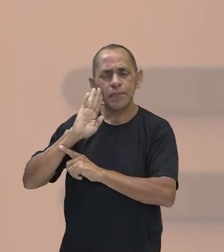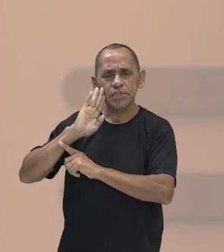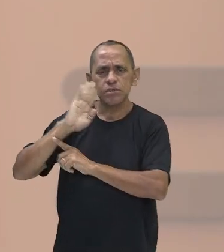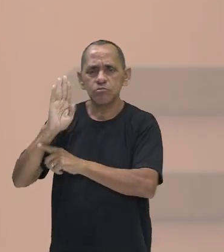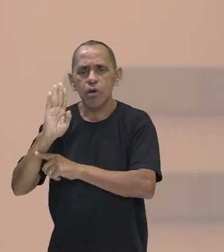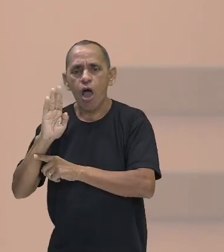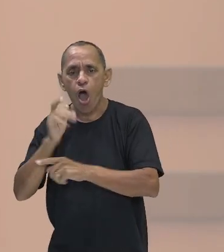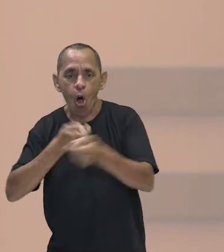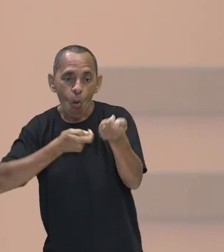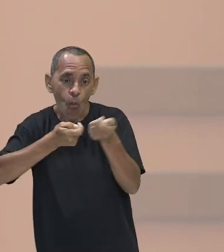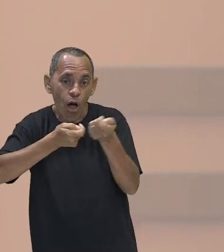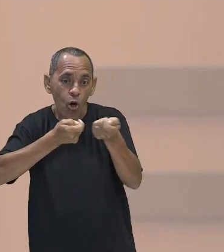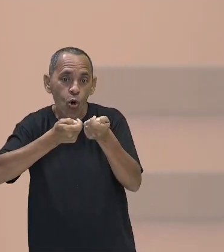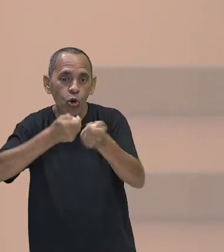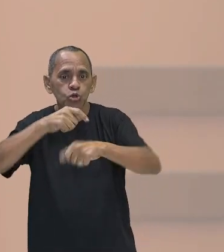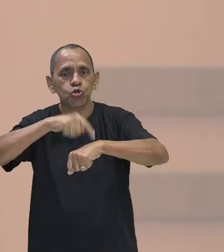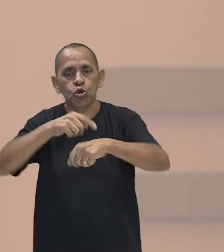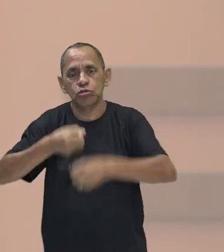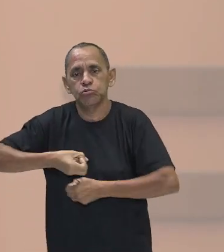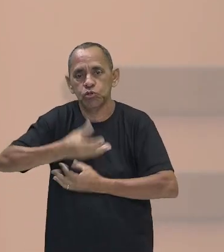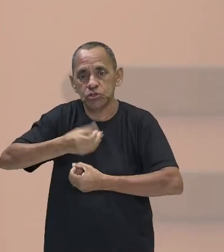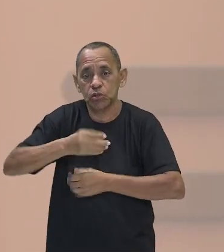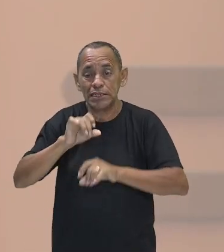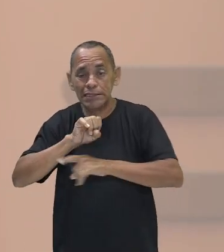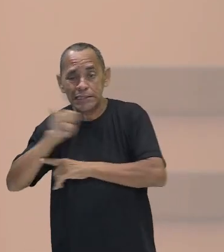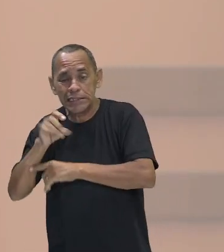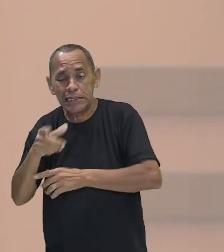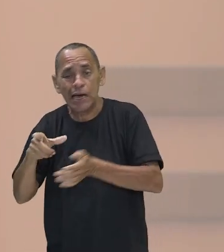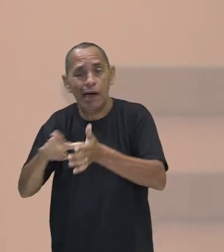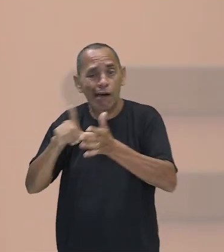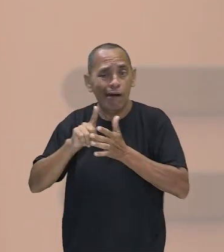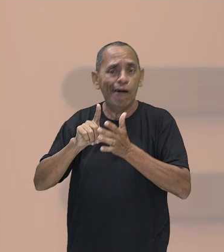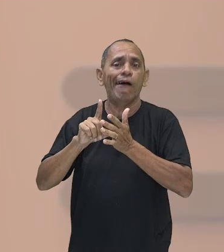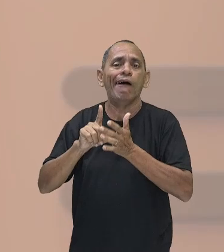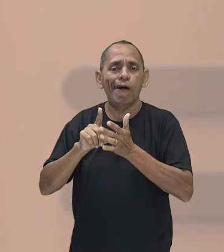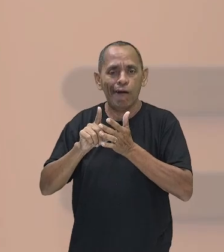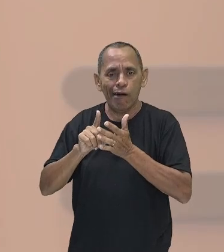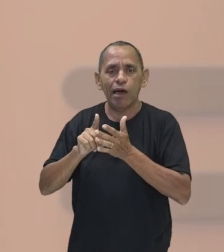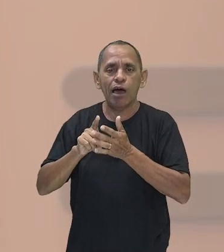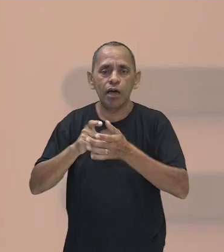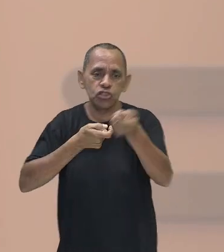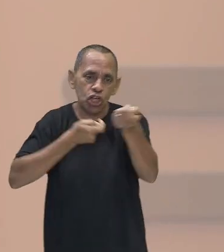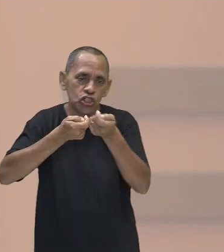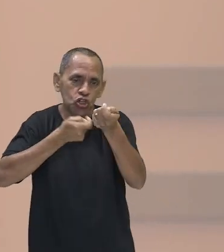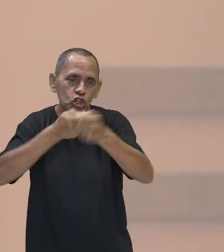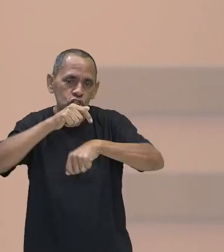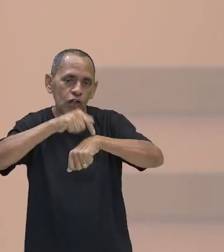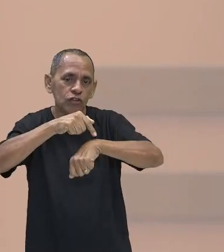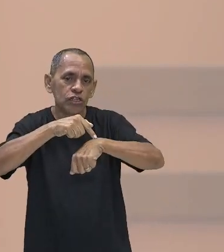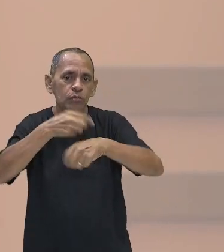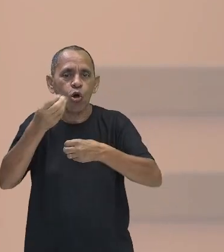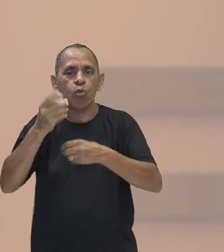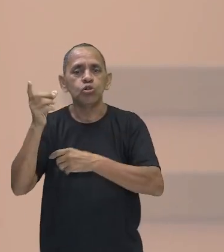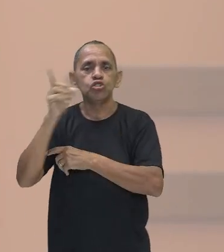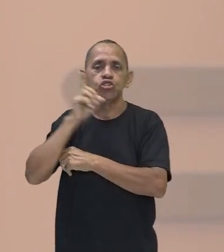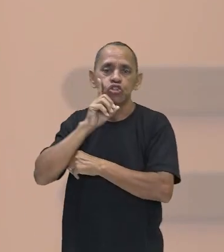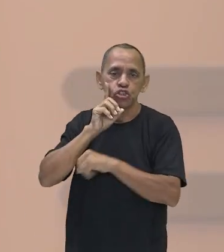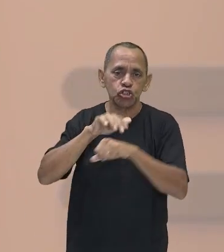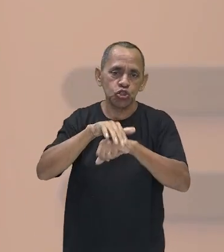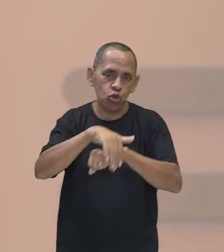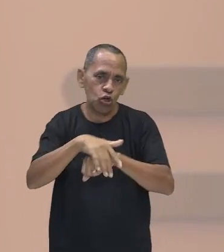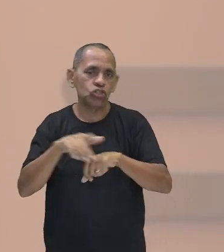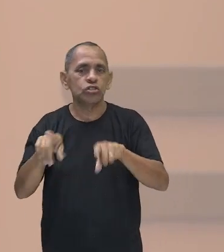controle de produção. Se antigamente a gente media o tempo em dia e noite,